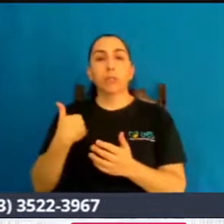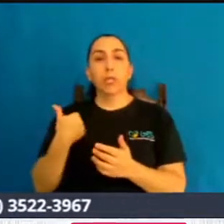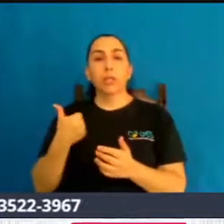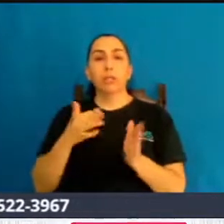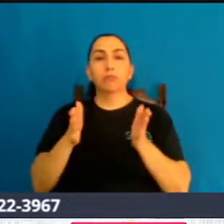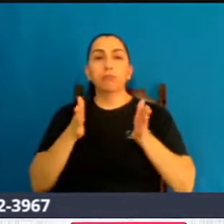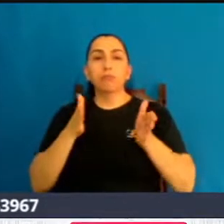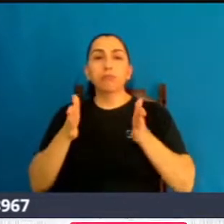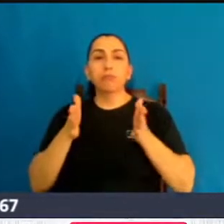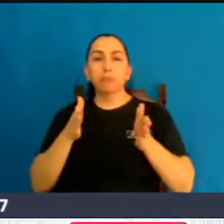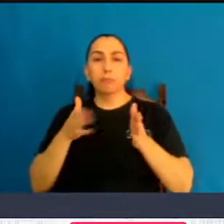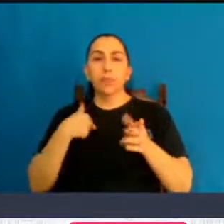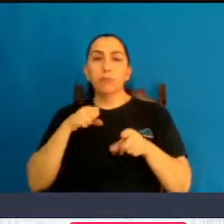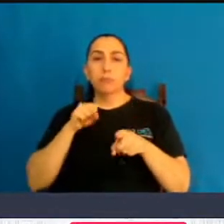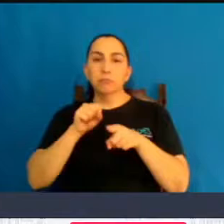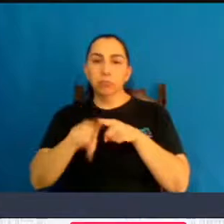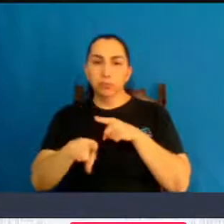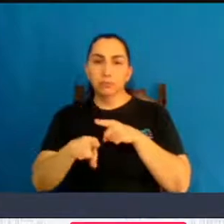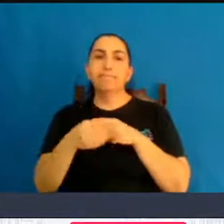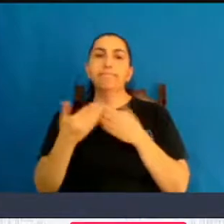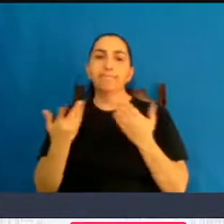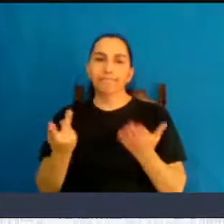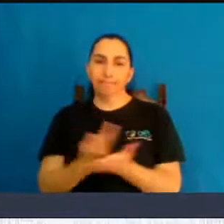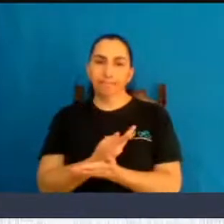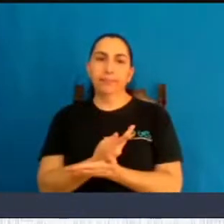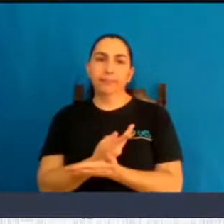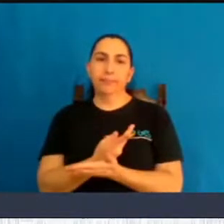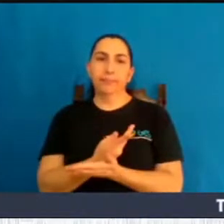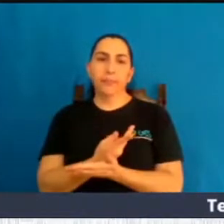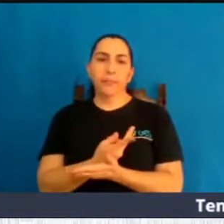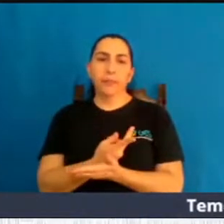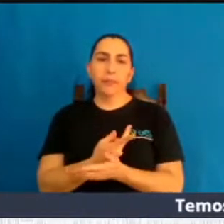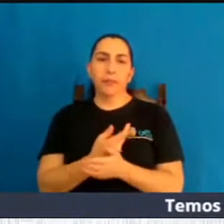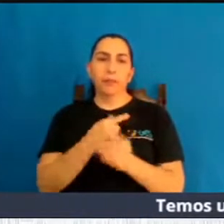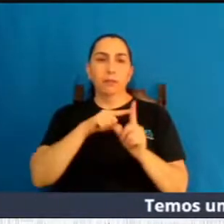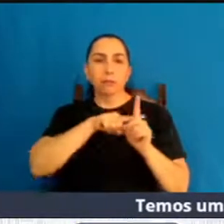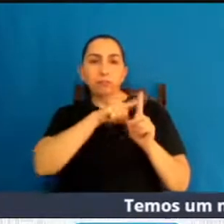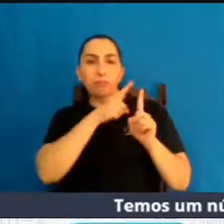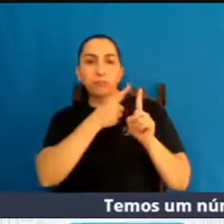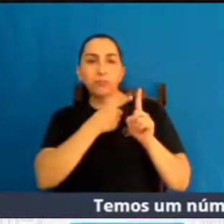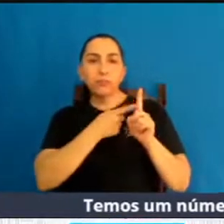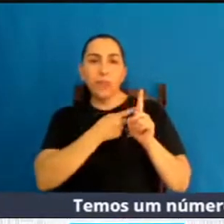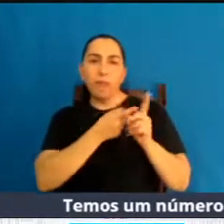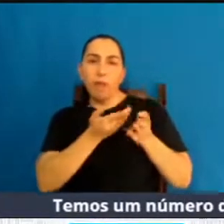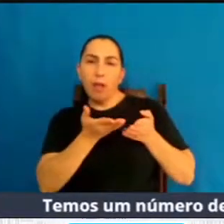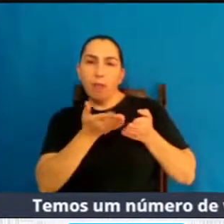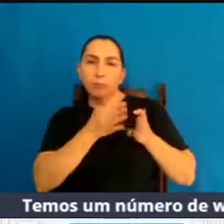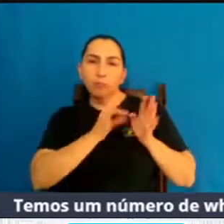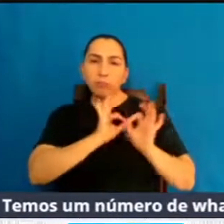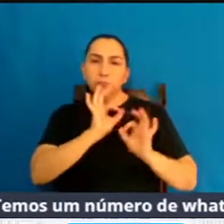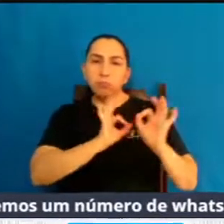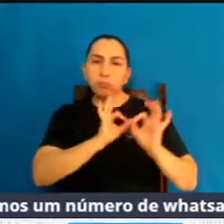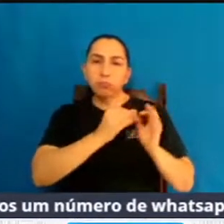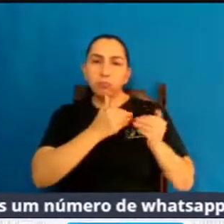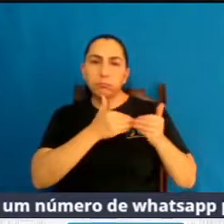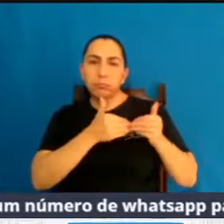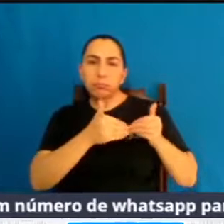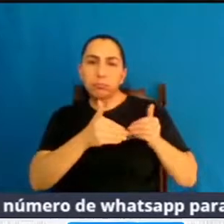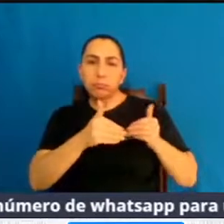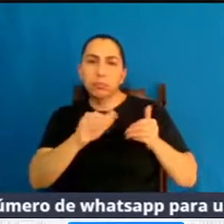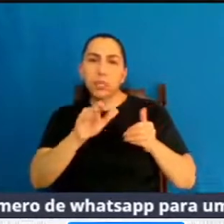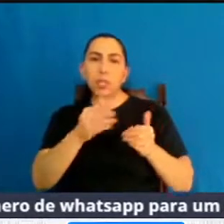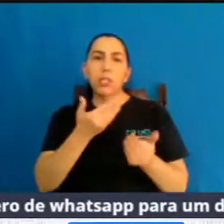de violência sexual. Então, a gestação estava sob controle, a diabetes